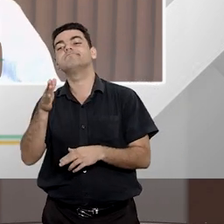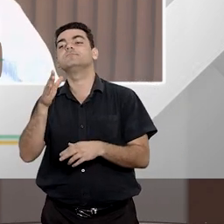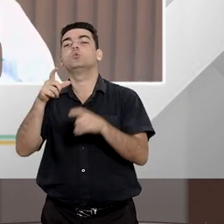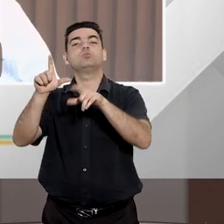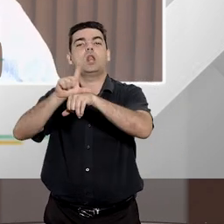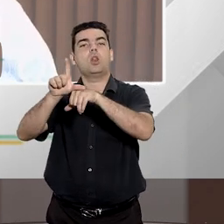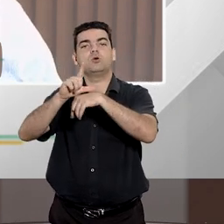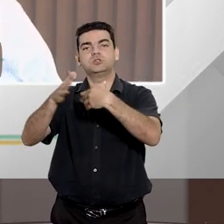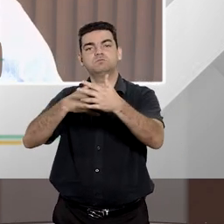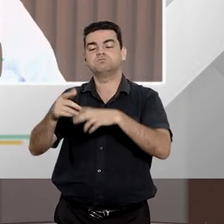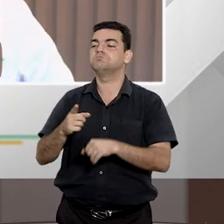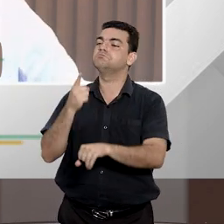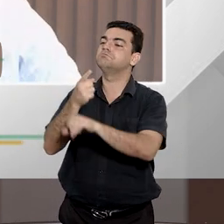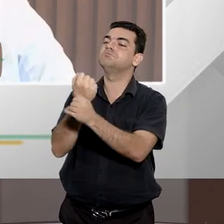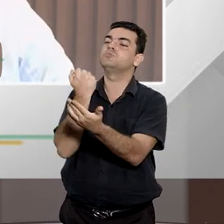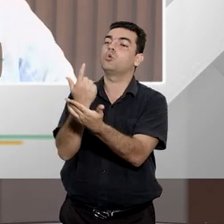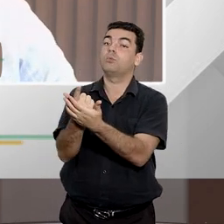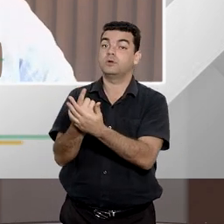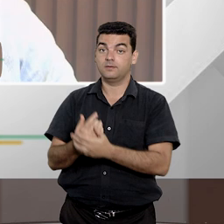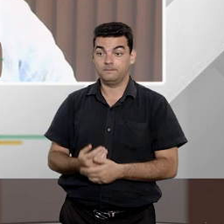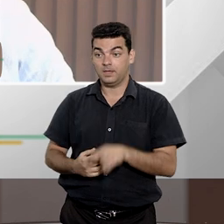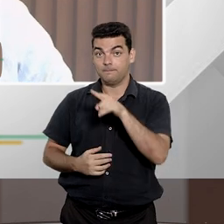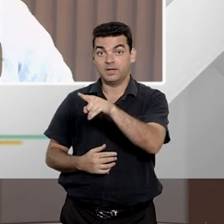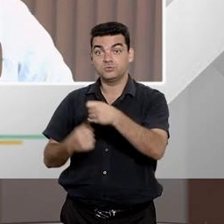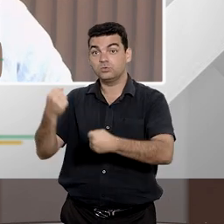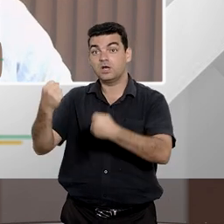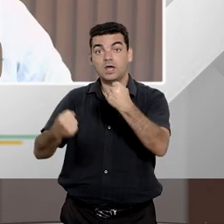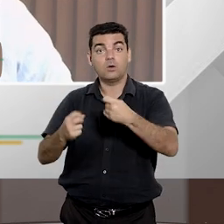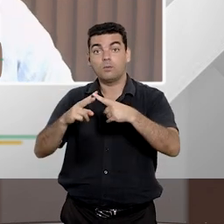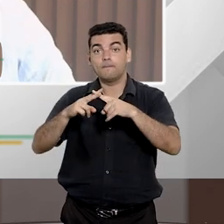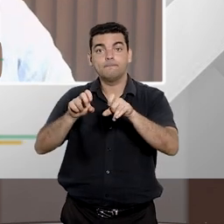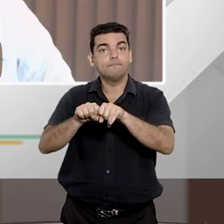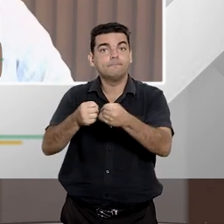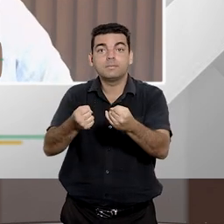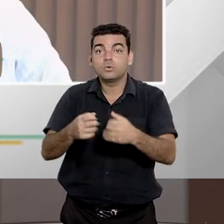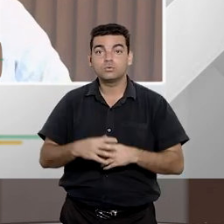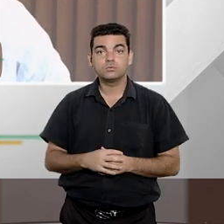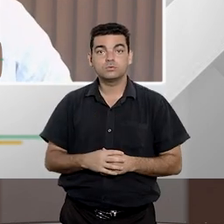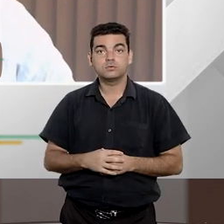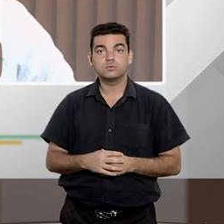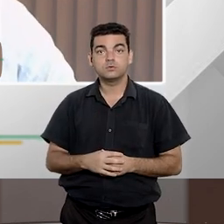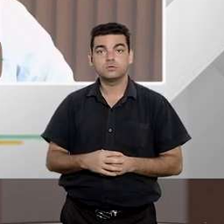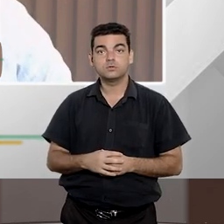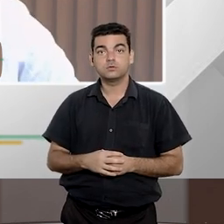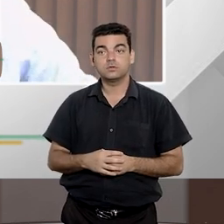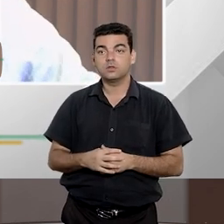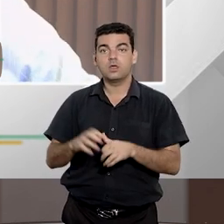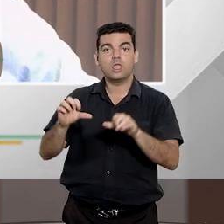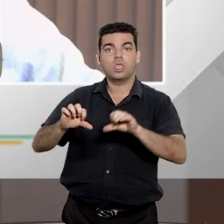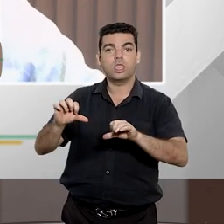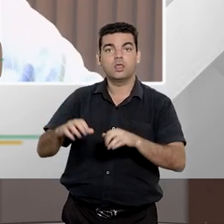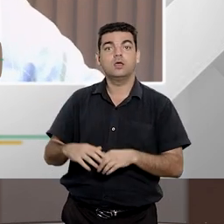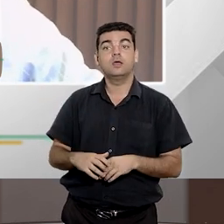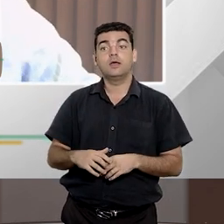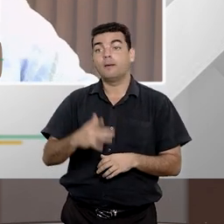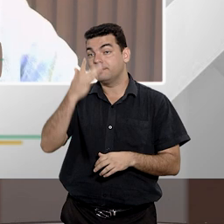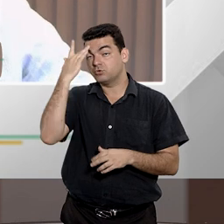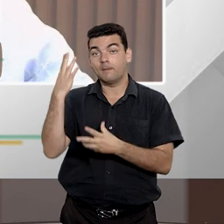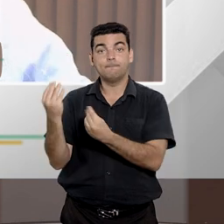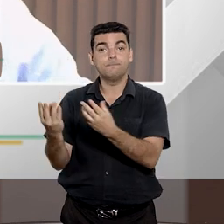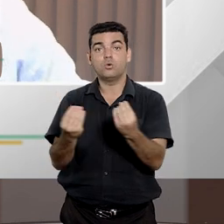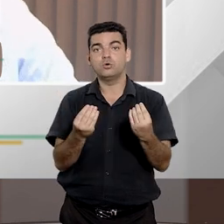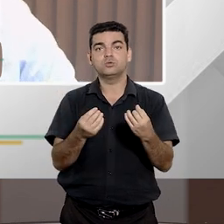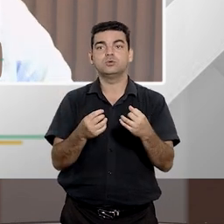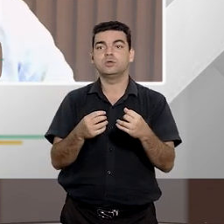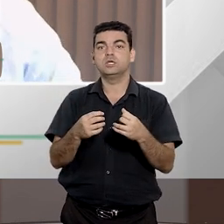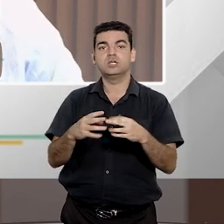determinado de cidadãos e esse veículo veio com um defeito. Esse defeito atingiu a uma enorme